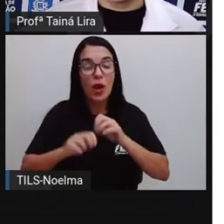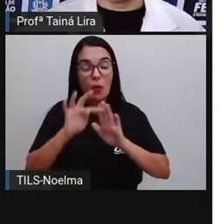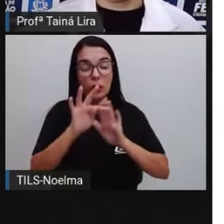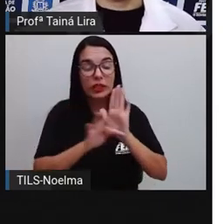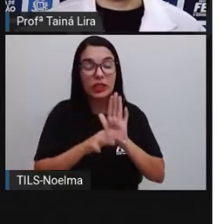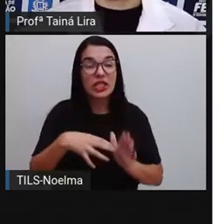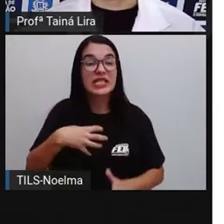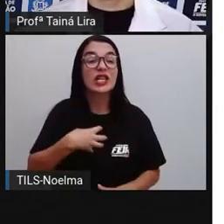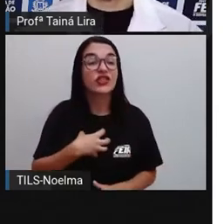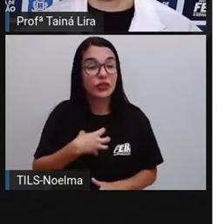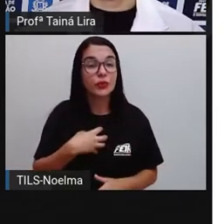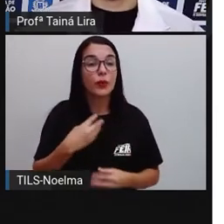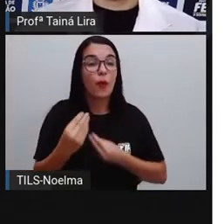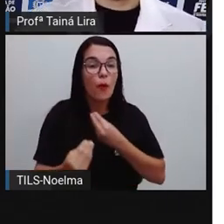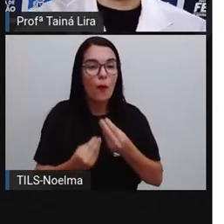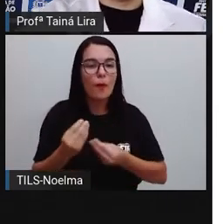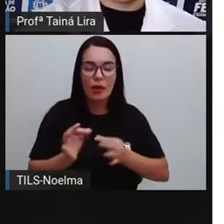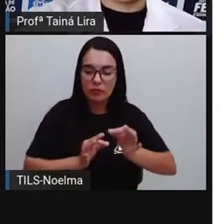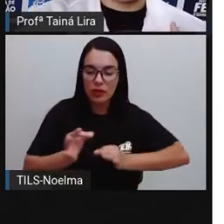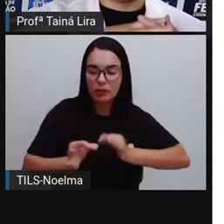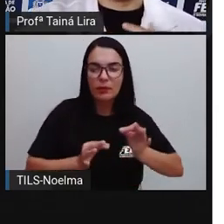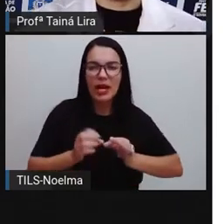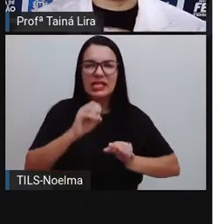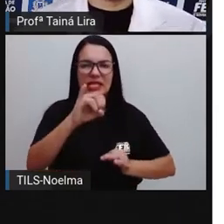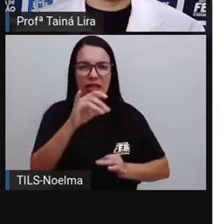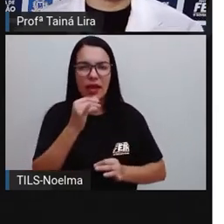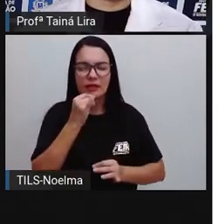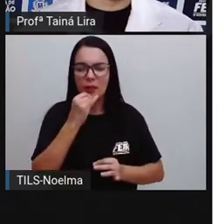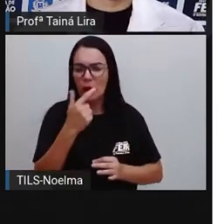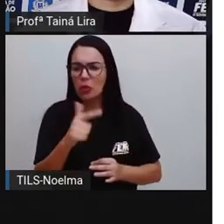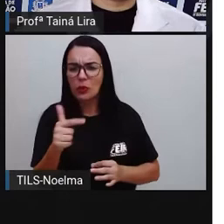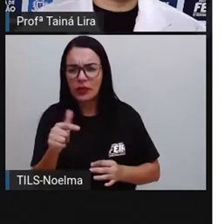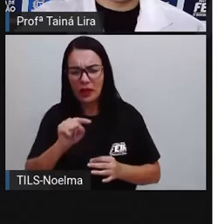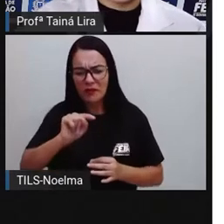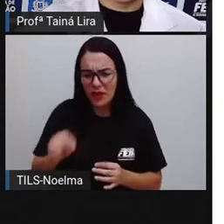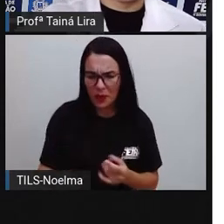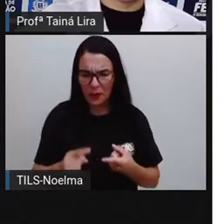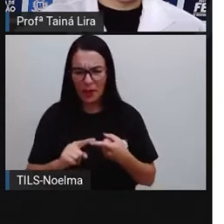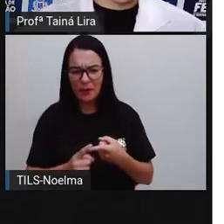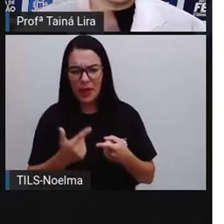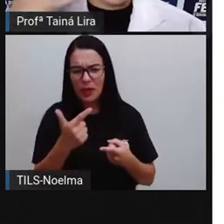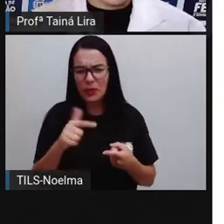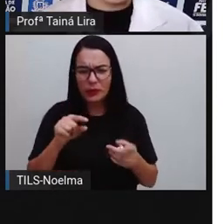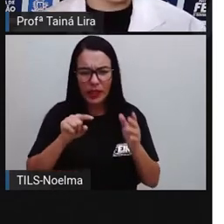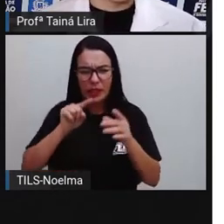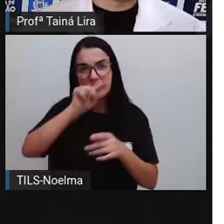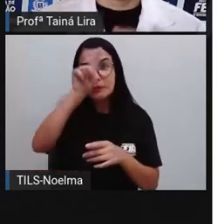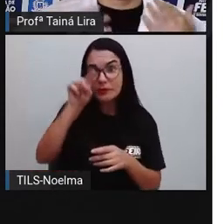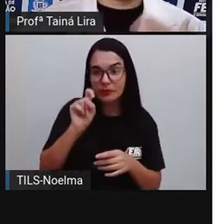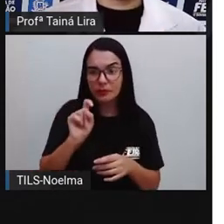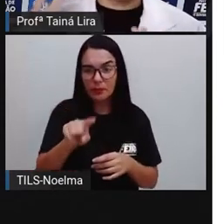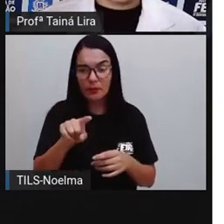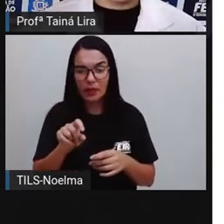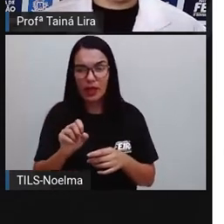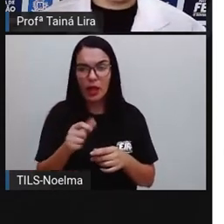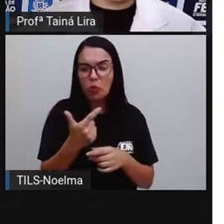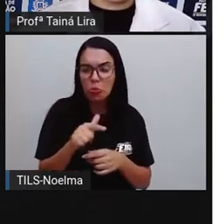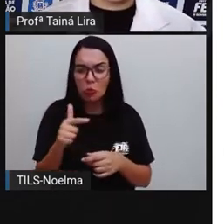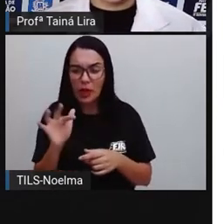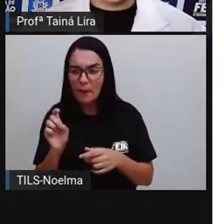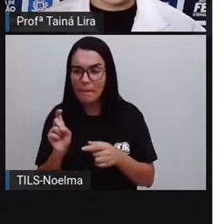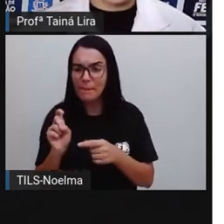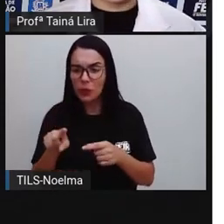não foi pontuado ou que colocou a pontuação ali no lugar errado, o texto fica